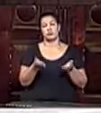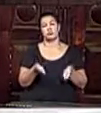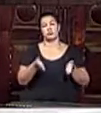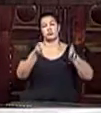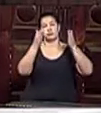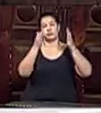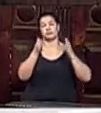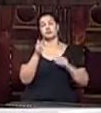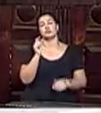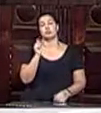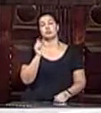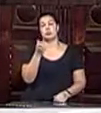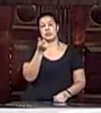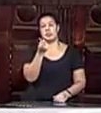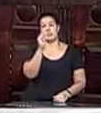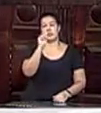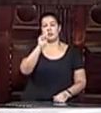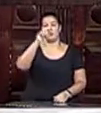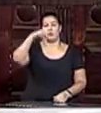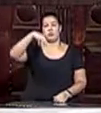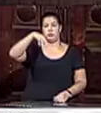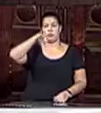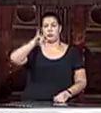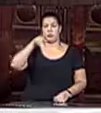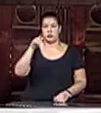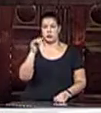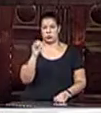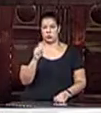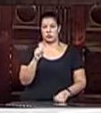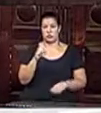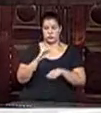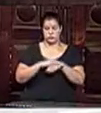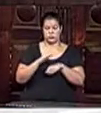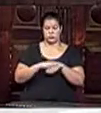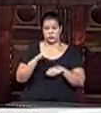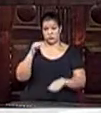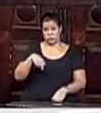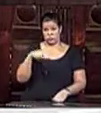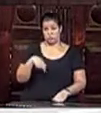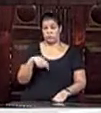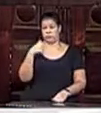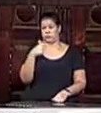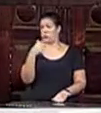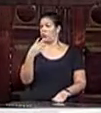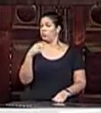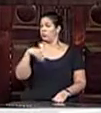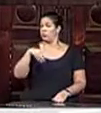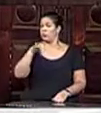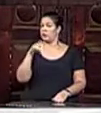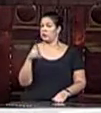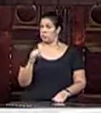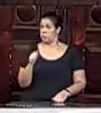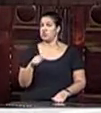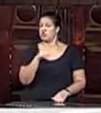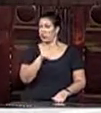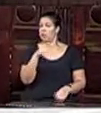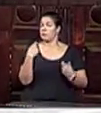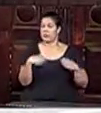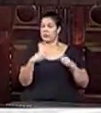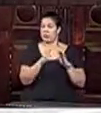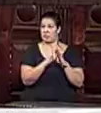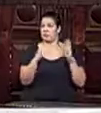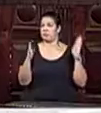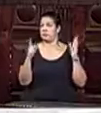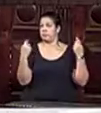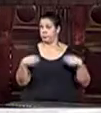com 24 milhões oriundos dessa casa, que já deveria estar funcionando há muito tempo, uma